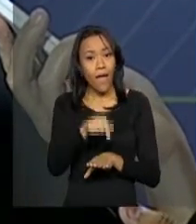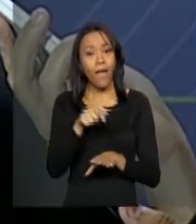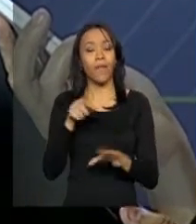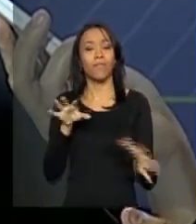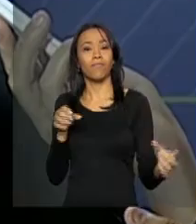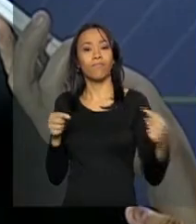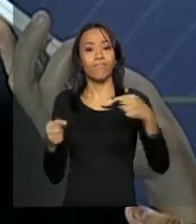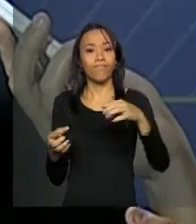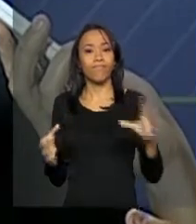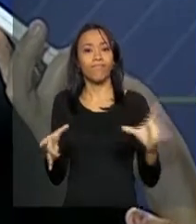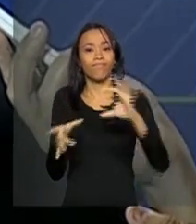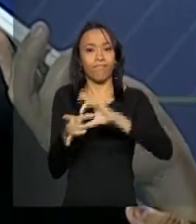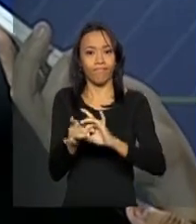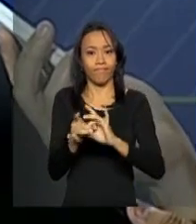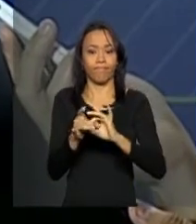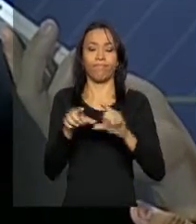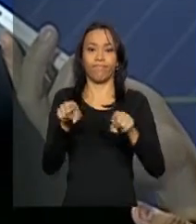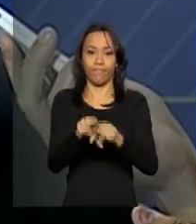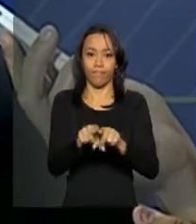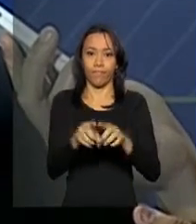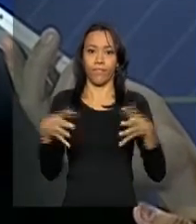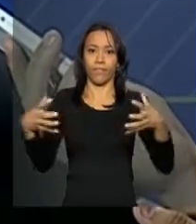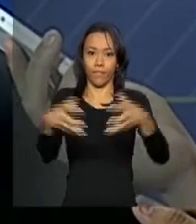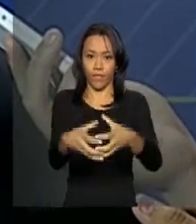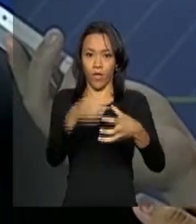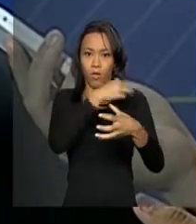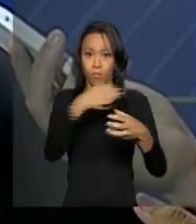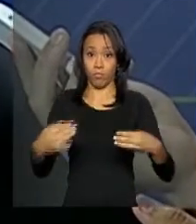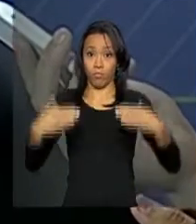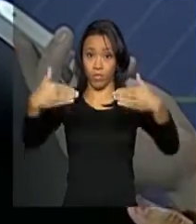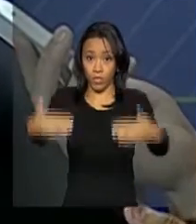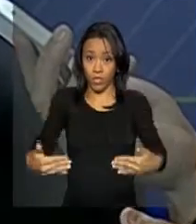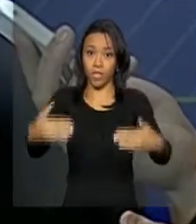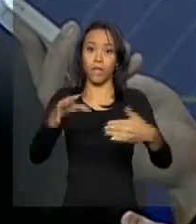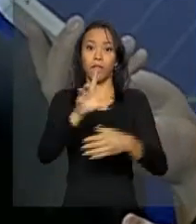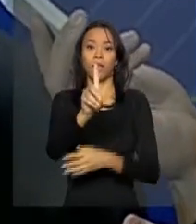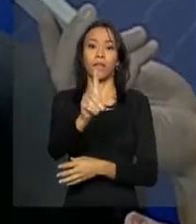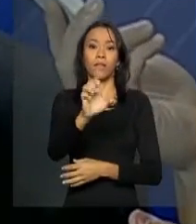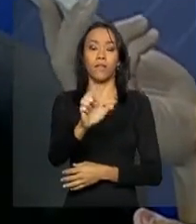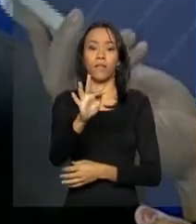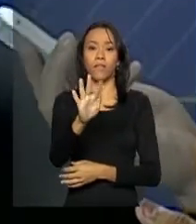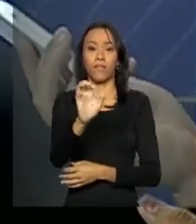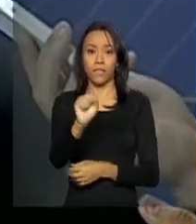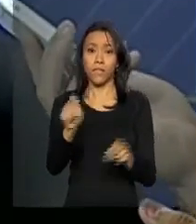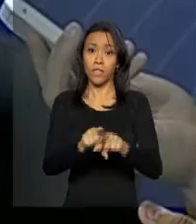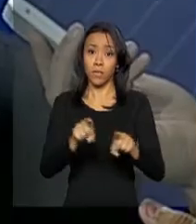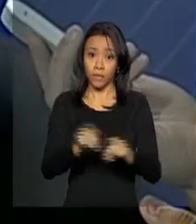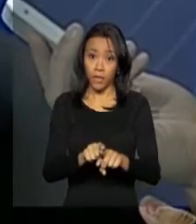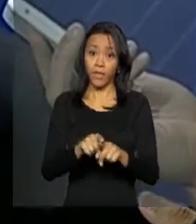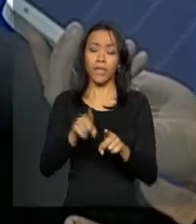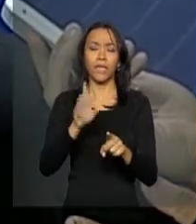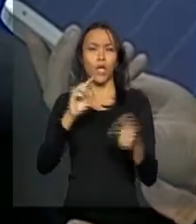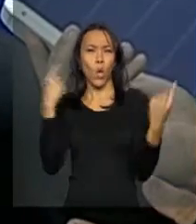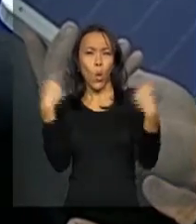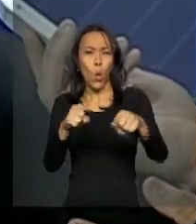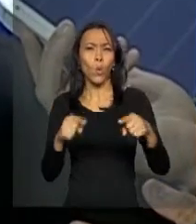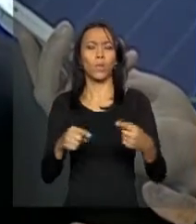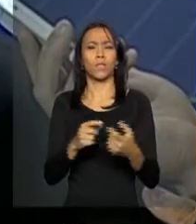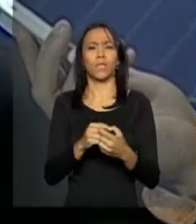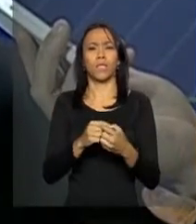Defesa e às Forças Armadas. Uma parte do combate ou da prevenção contra o terrorismo,